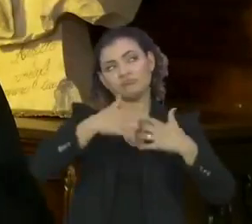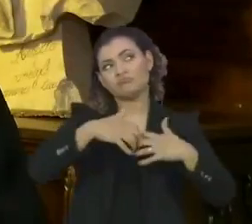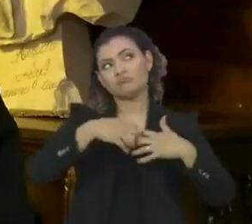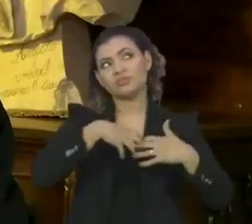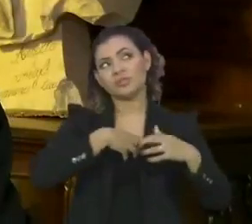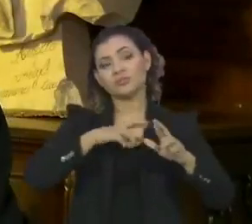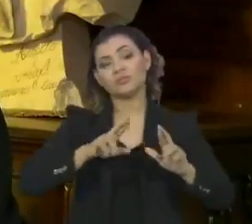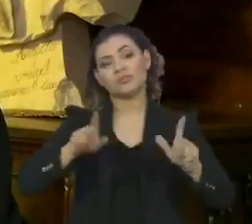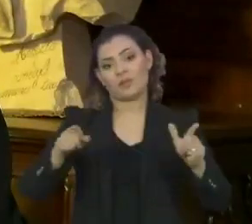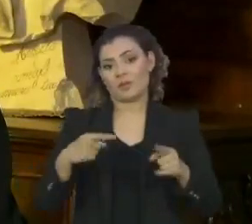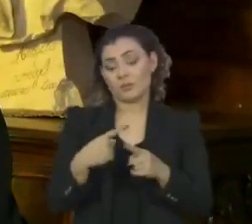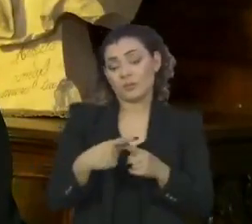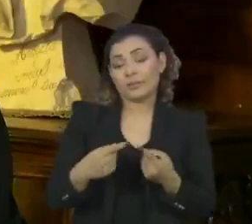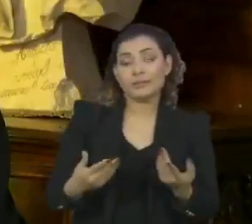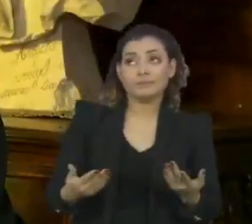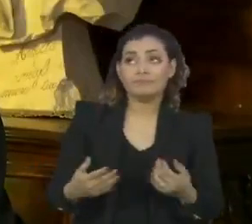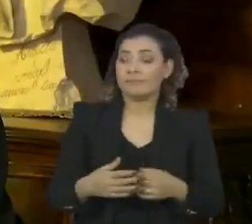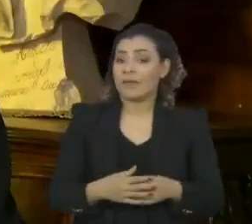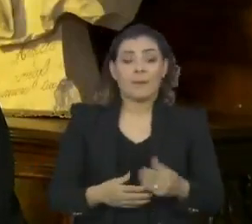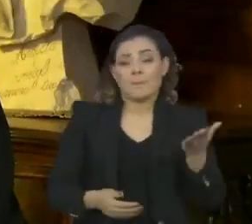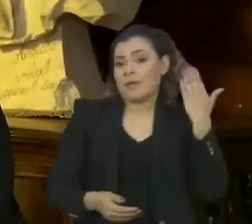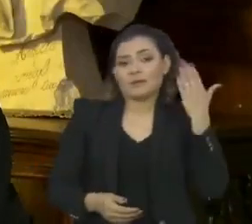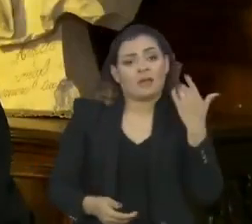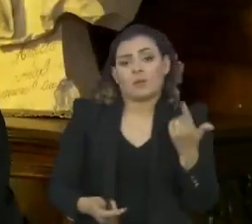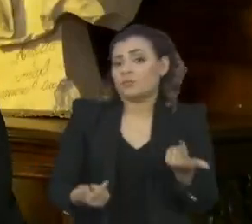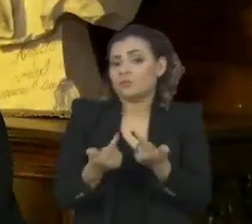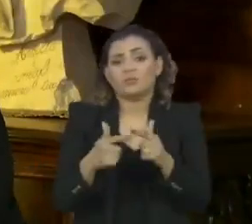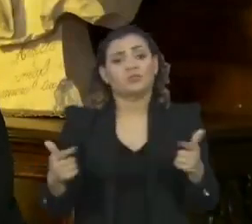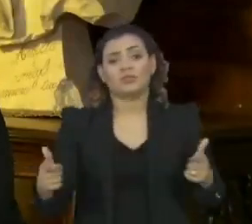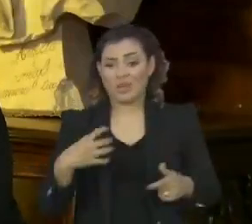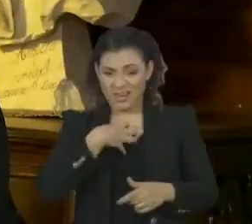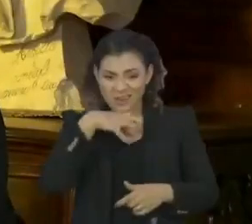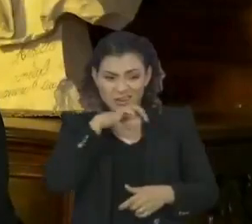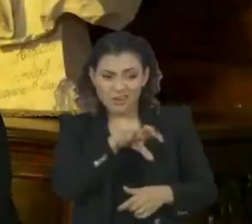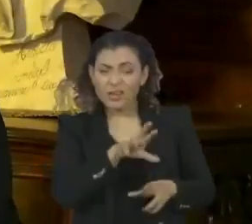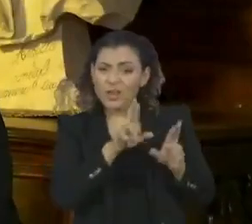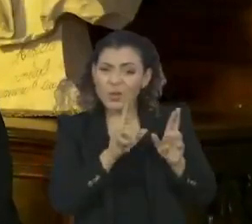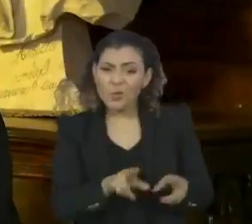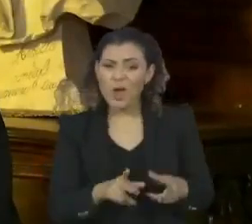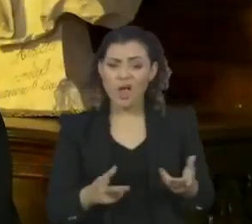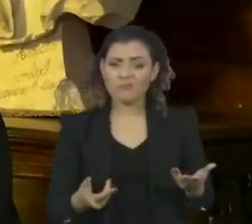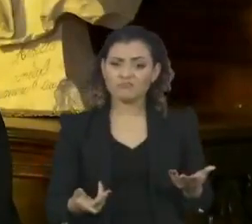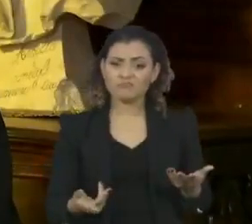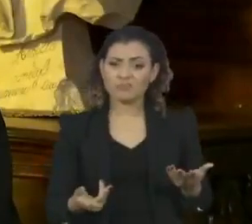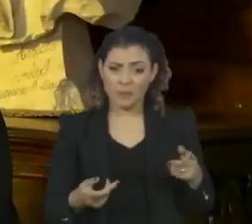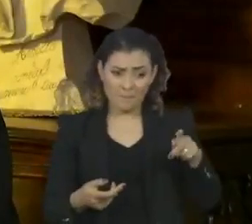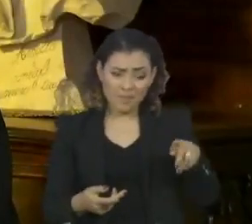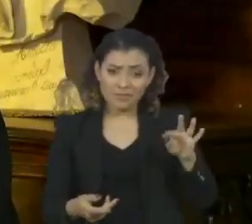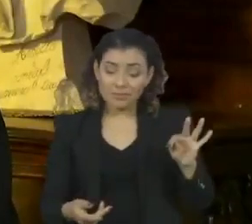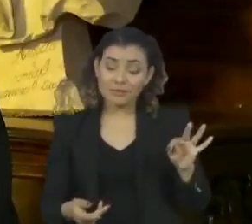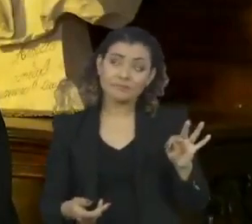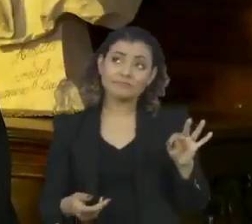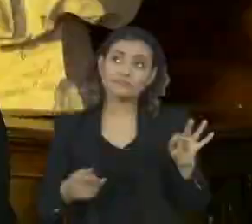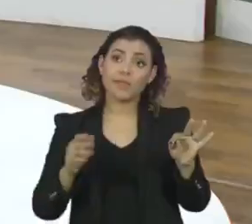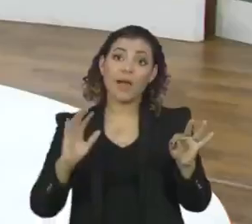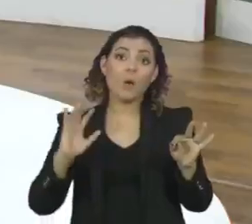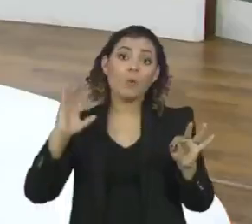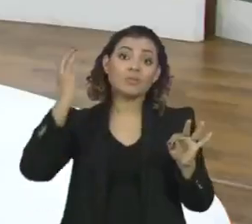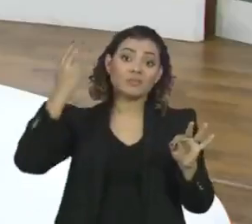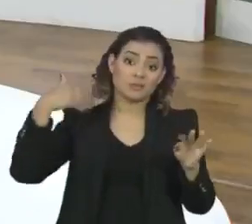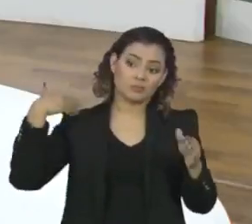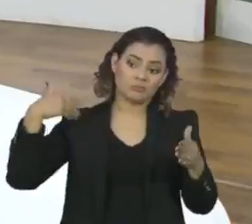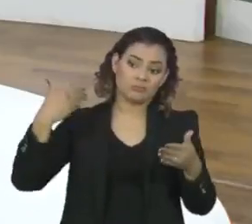possivelmente não tinha a mesma postura que o PT veio a